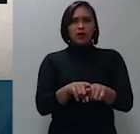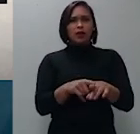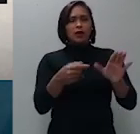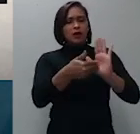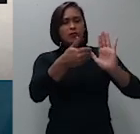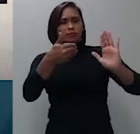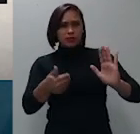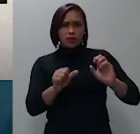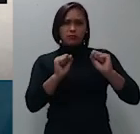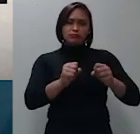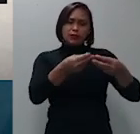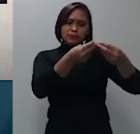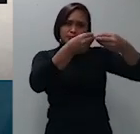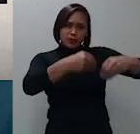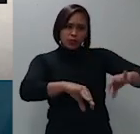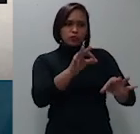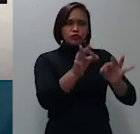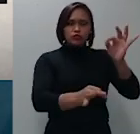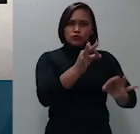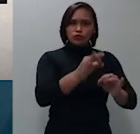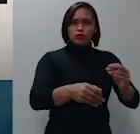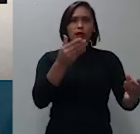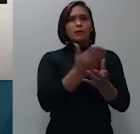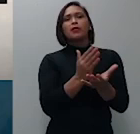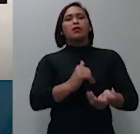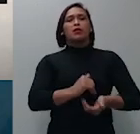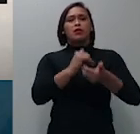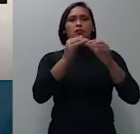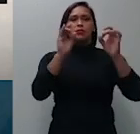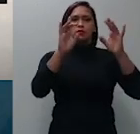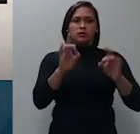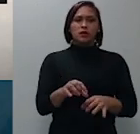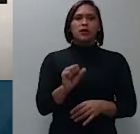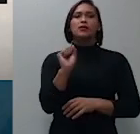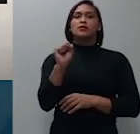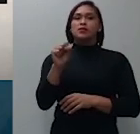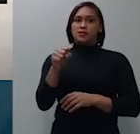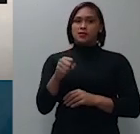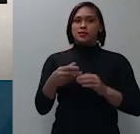julgamento do presente recurso oficial certo vou acrescentar